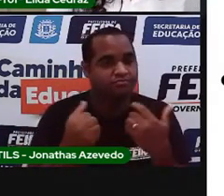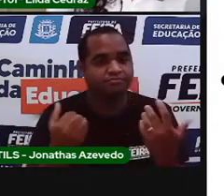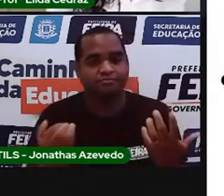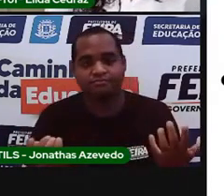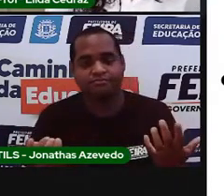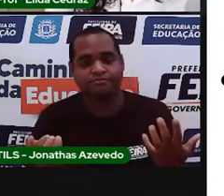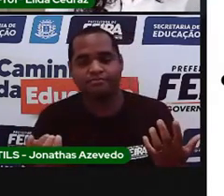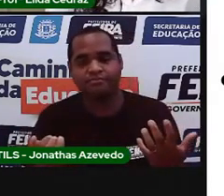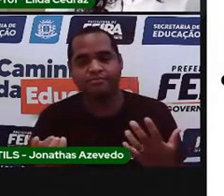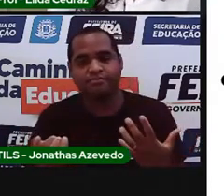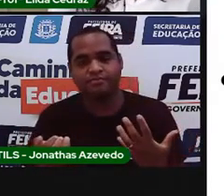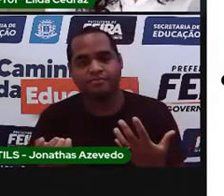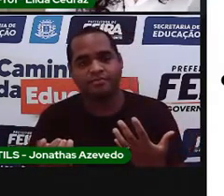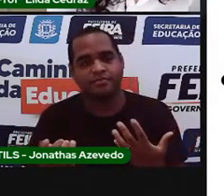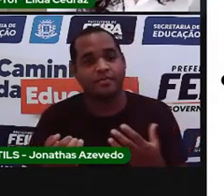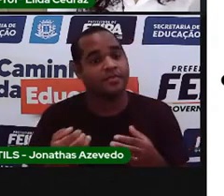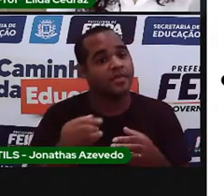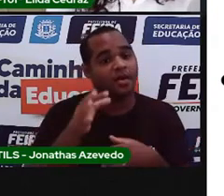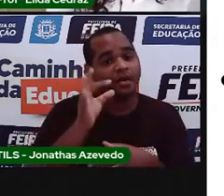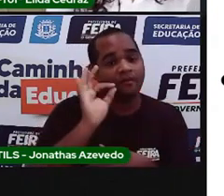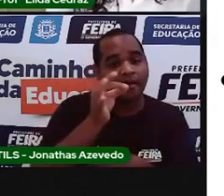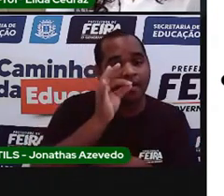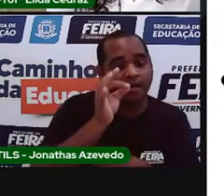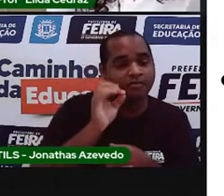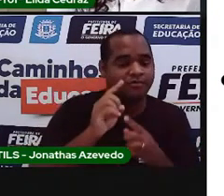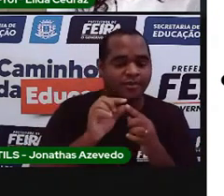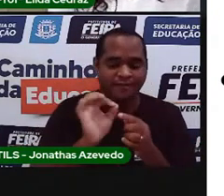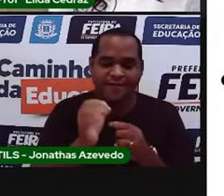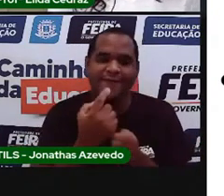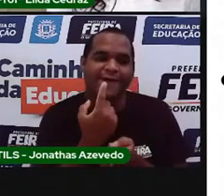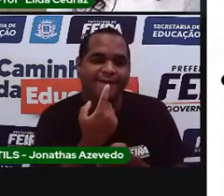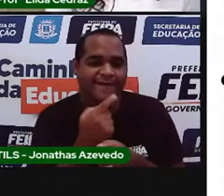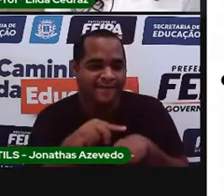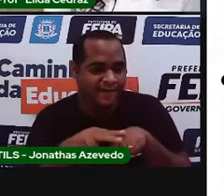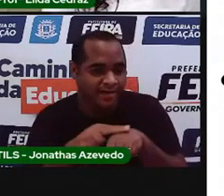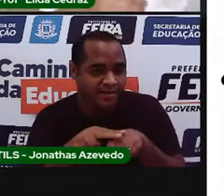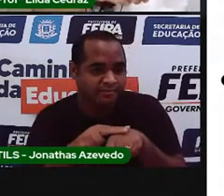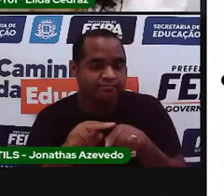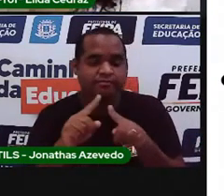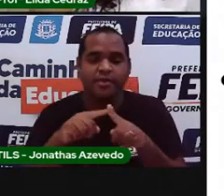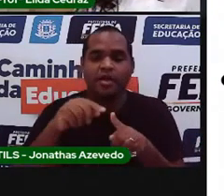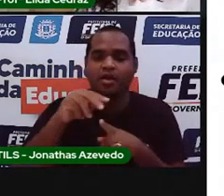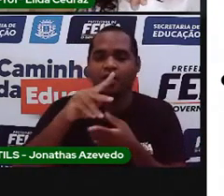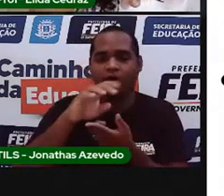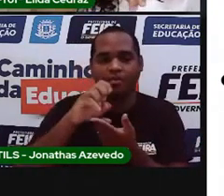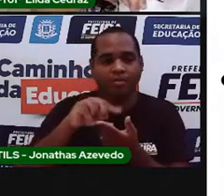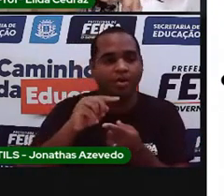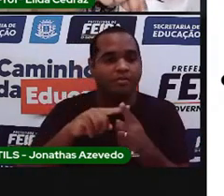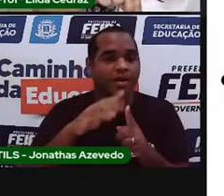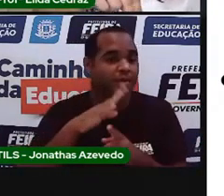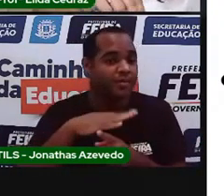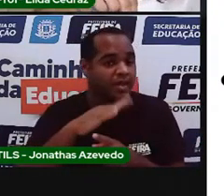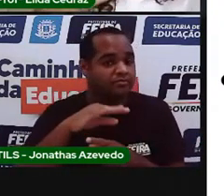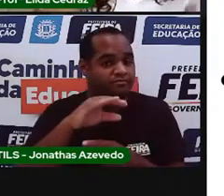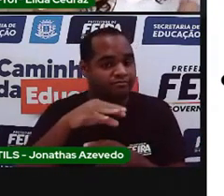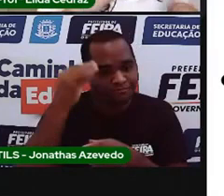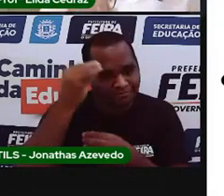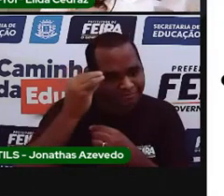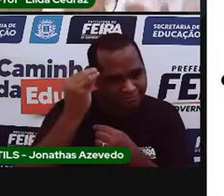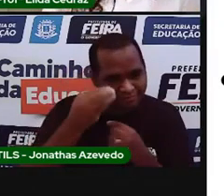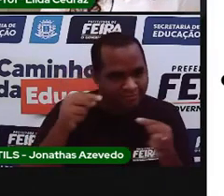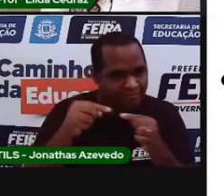tem café, ervilha, os pós, como você viu, a pimenta da experiência,